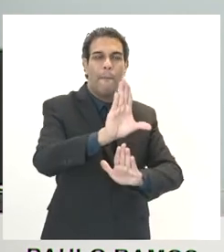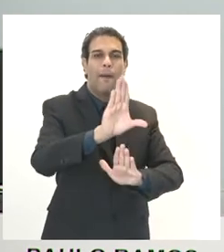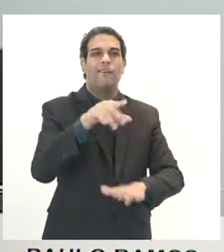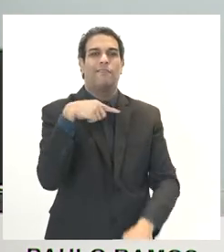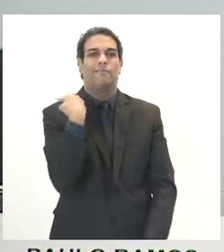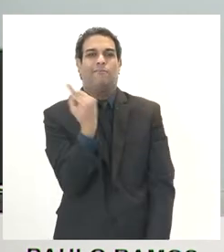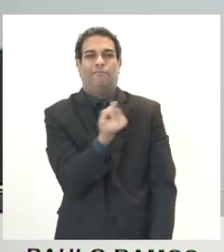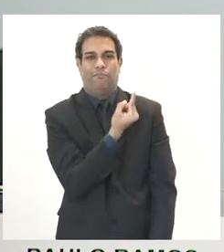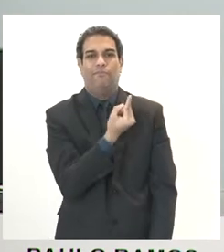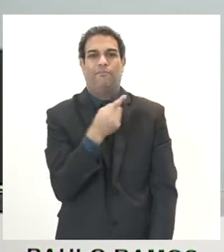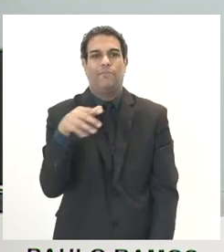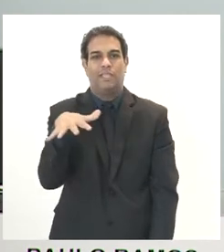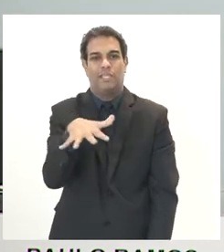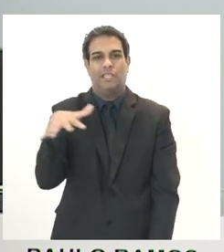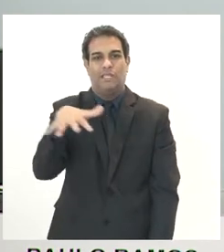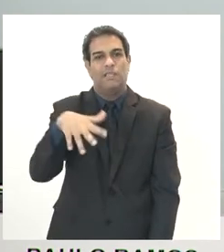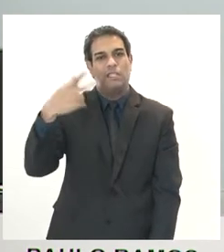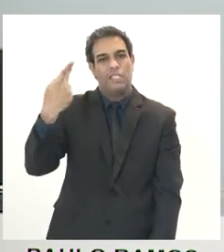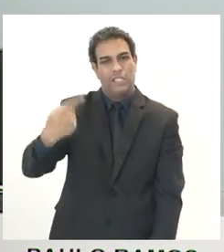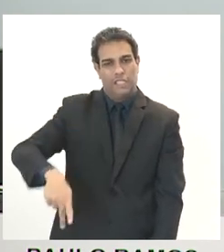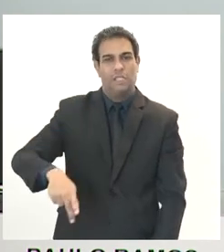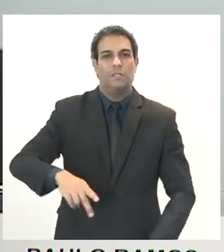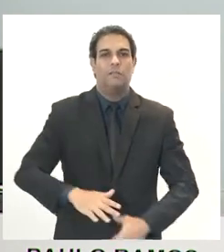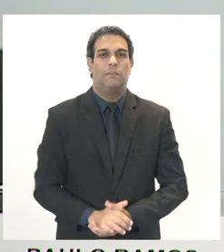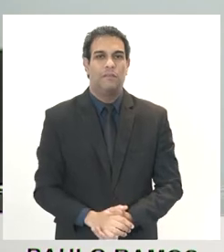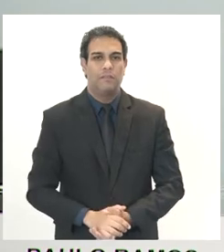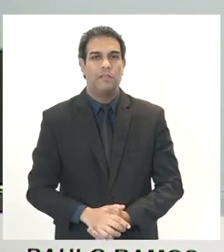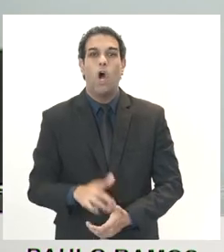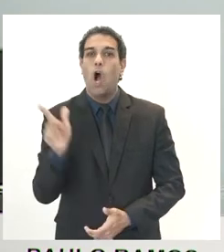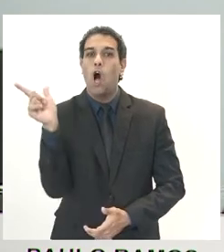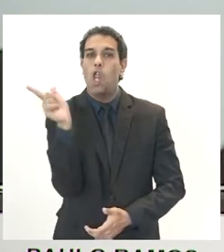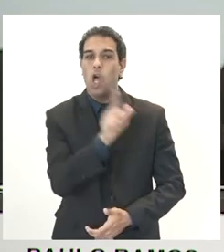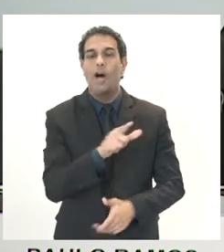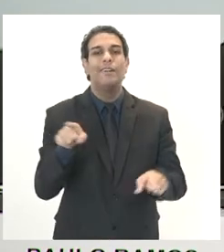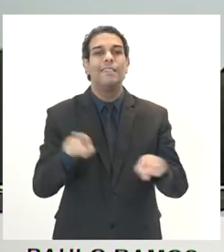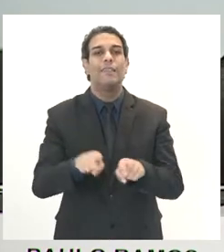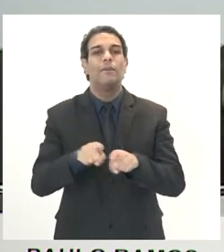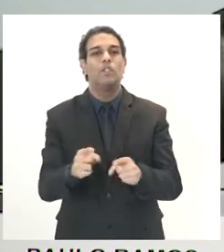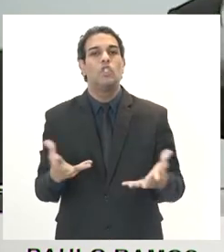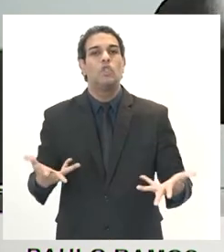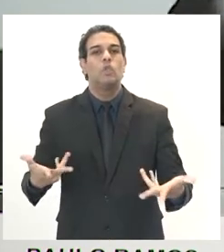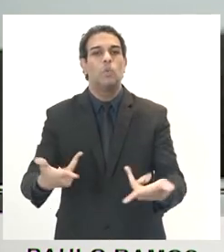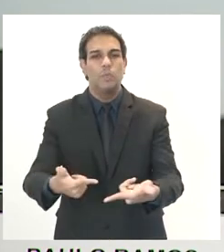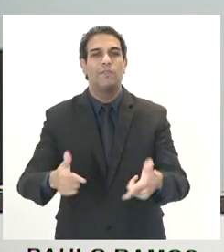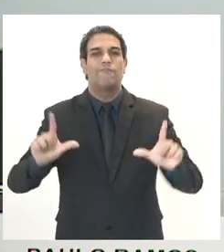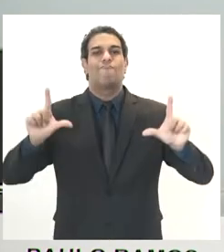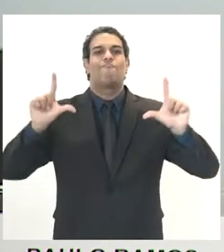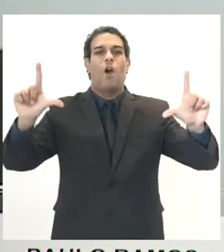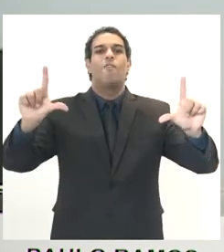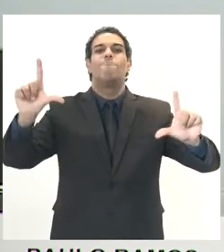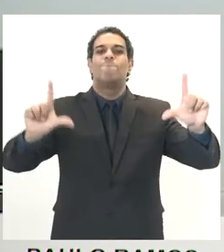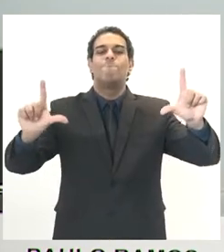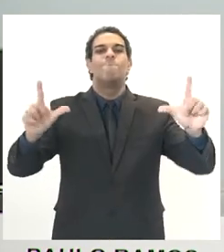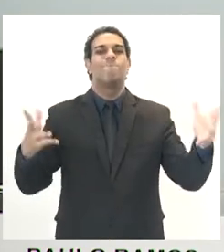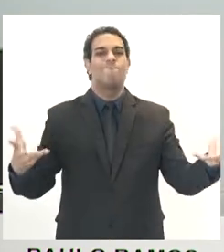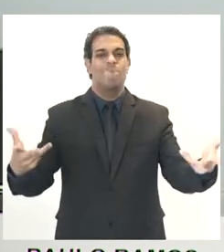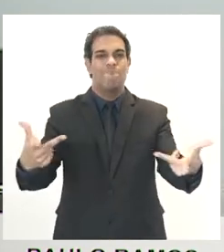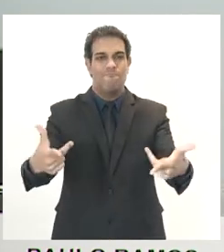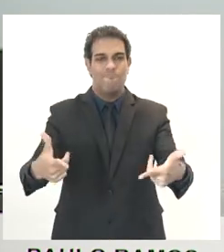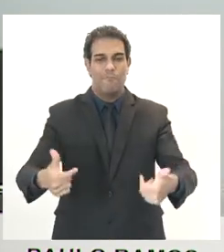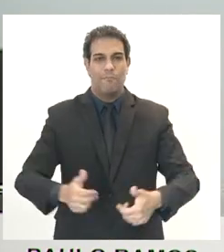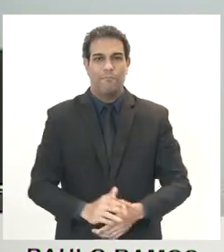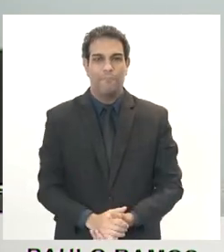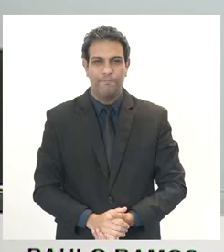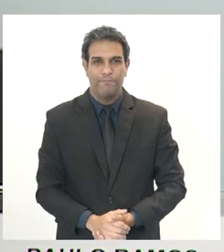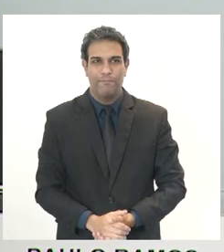em todos os atos aqui acontecidos, o que acontece, que a qualidade da imagem da transmissão seja a melhor.